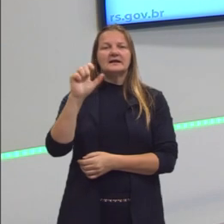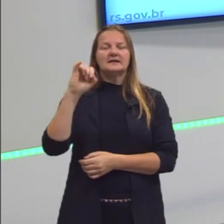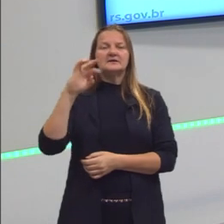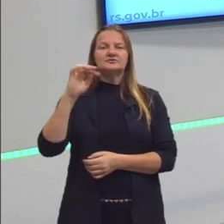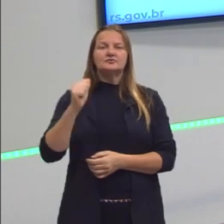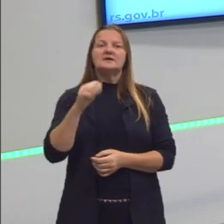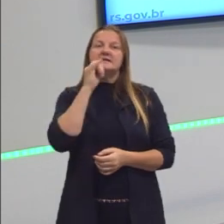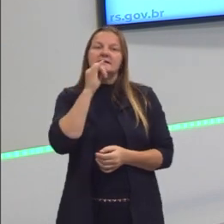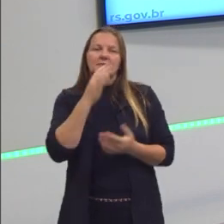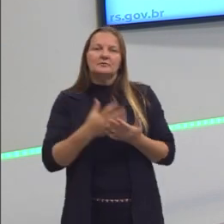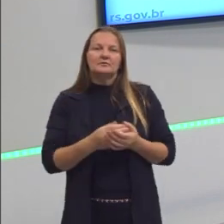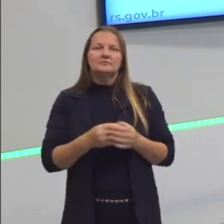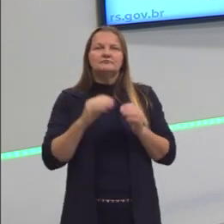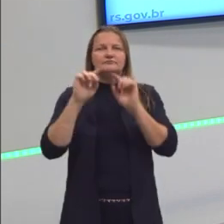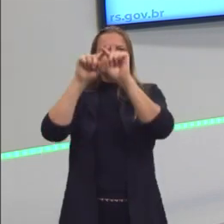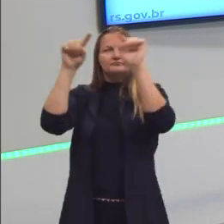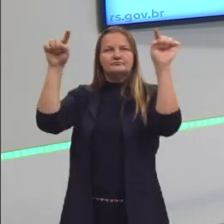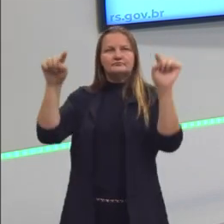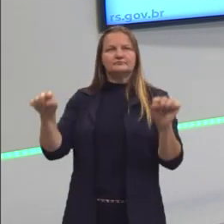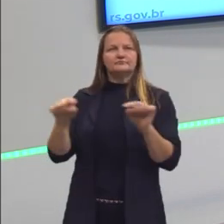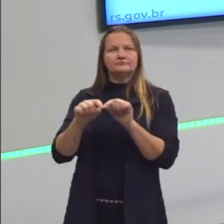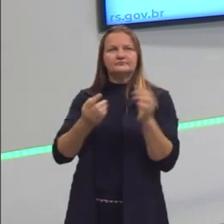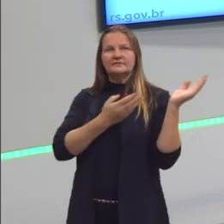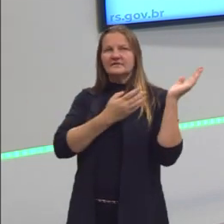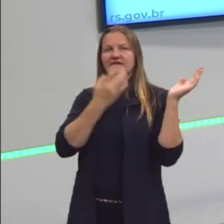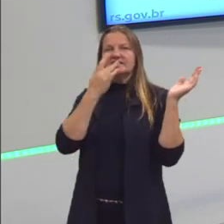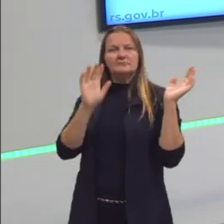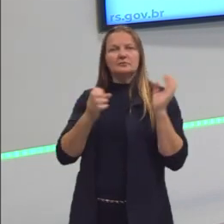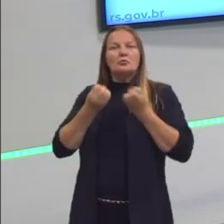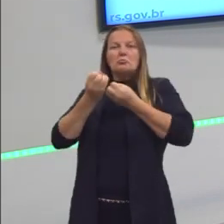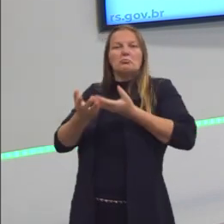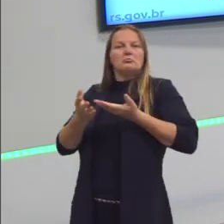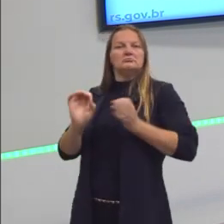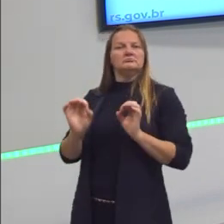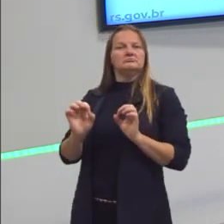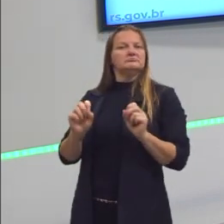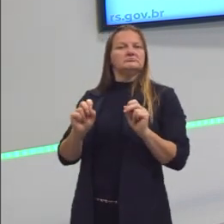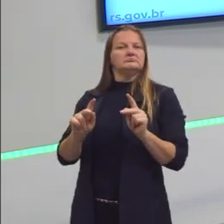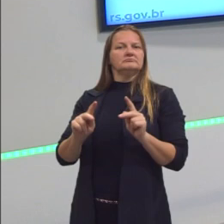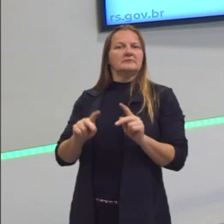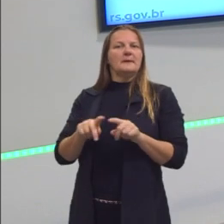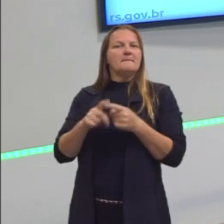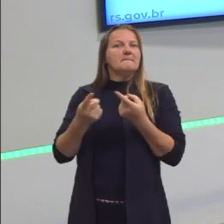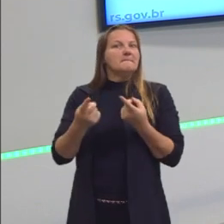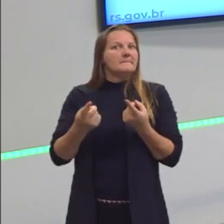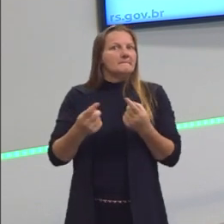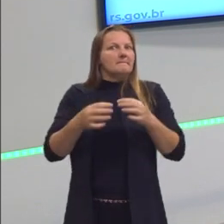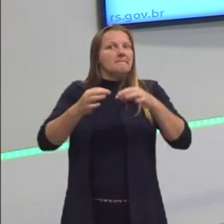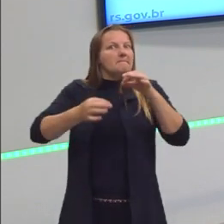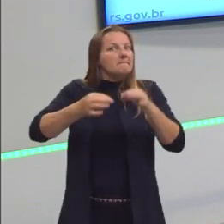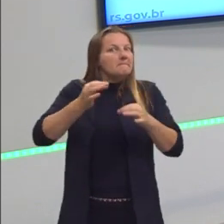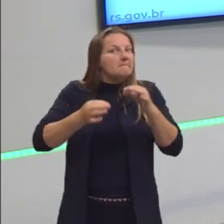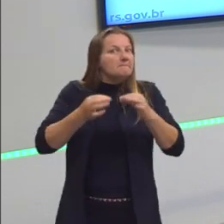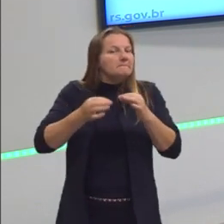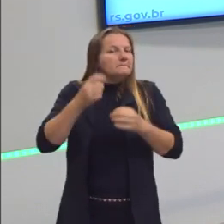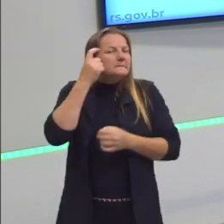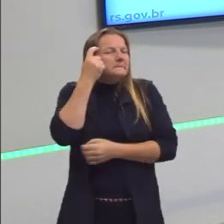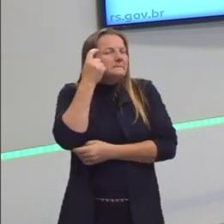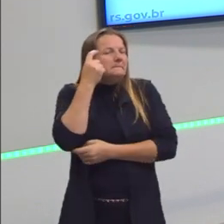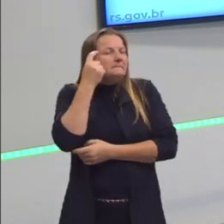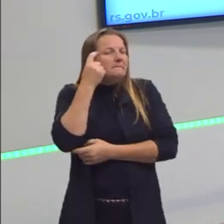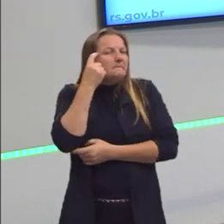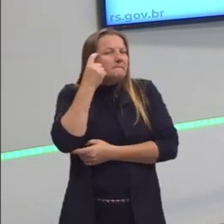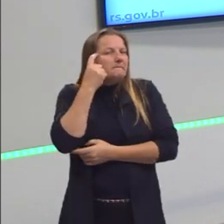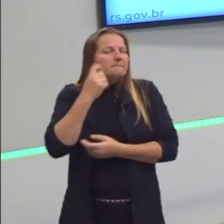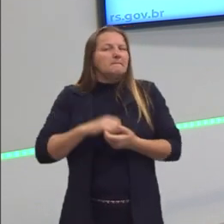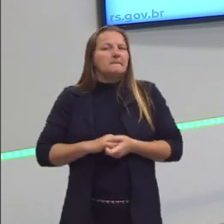quadro é branco. Eu apenas estou relatando o quadro é branco. Agora, já um juízo de valor é quando eu